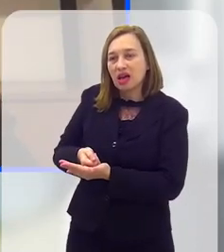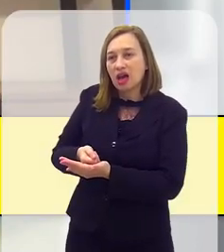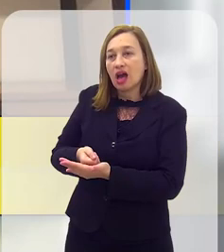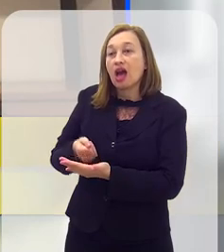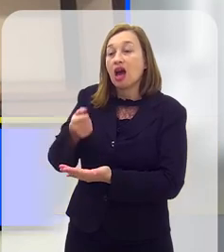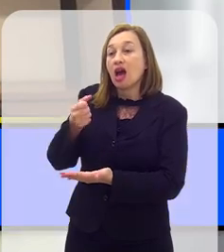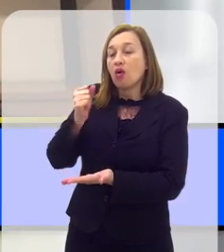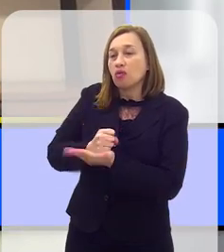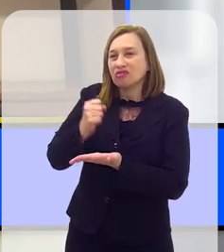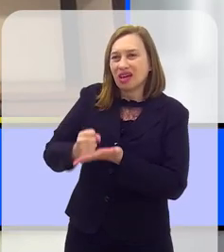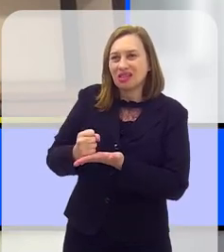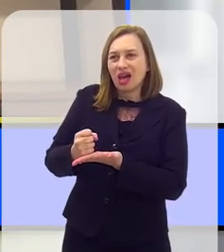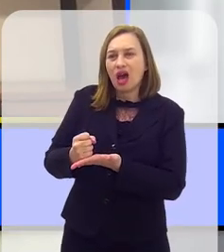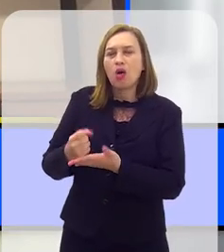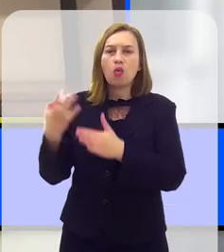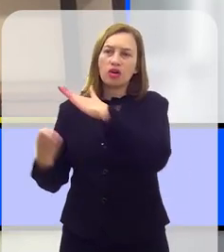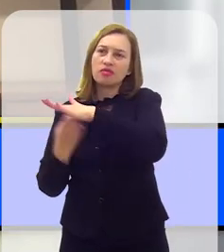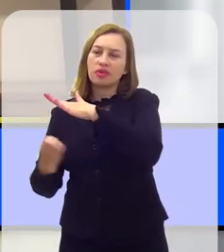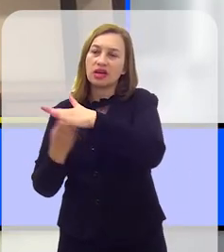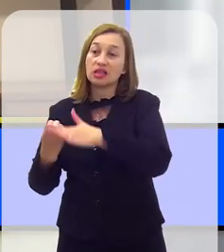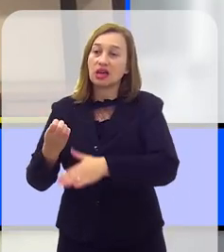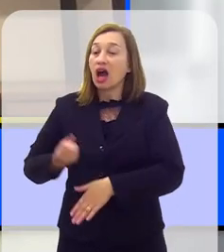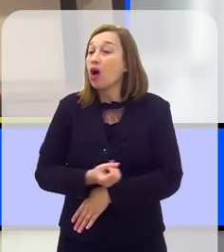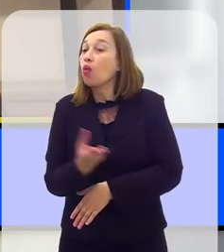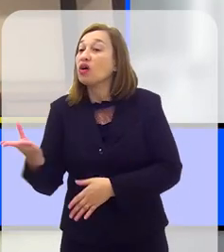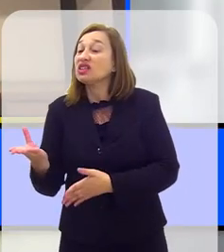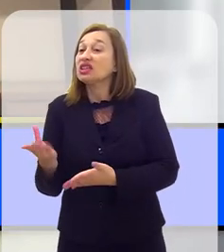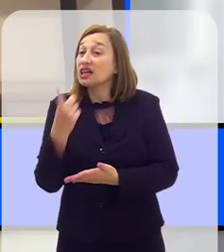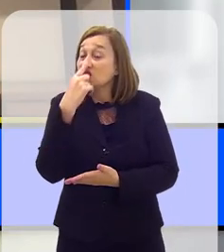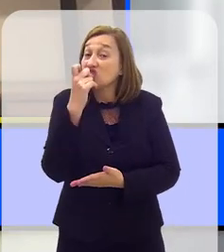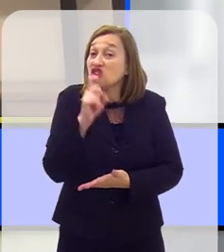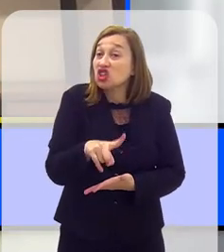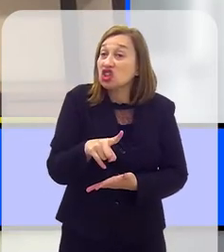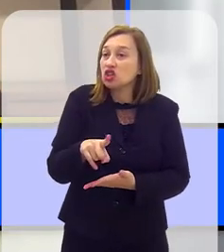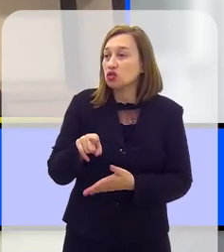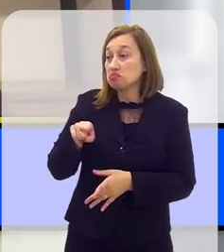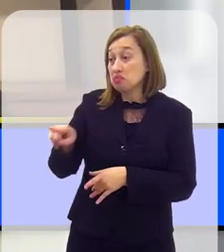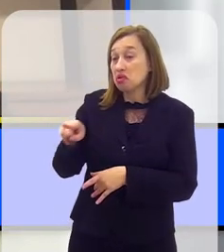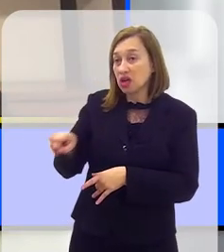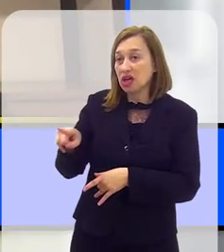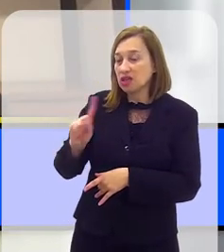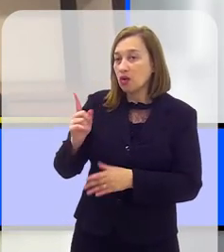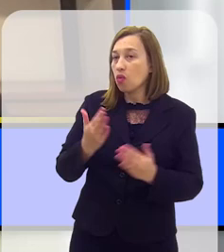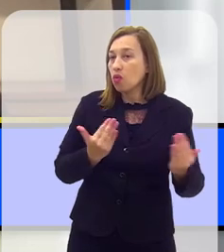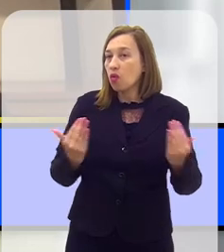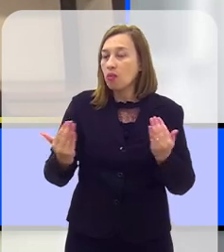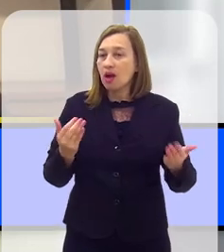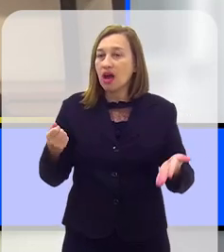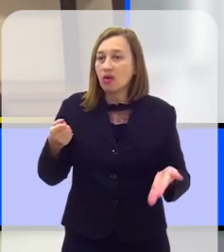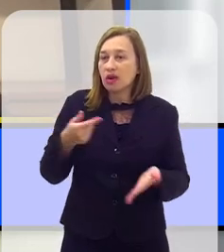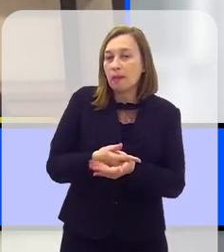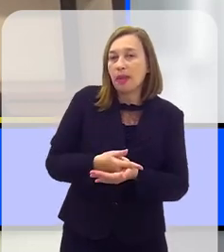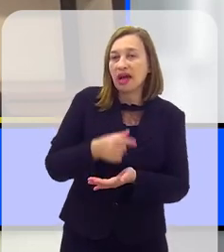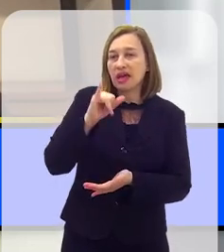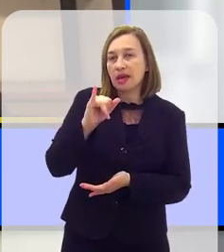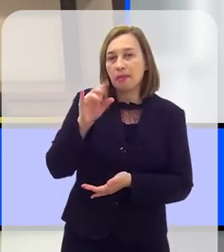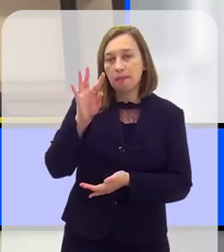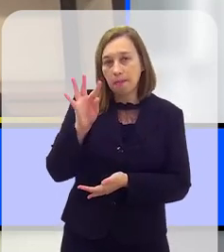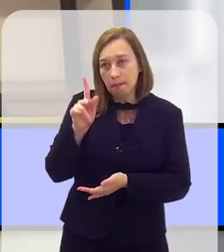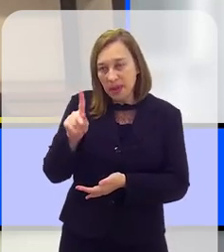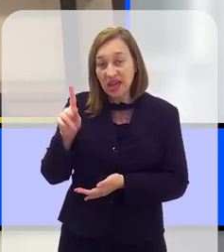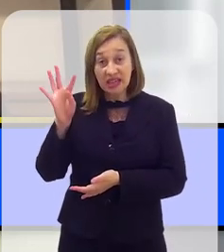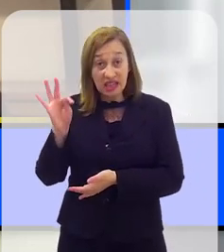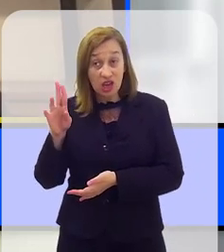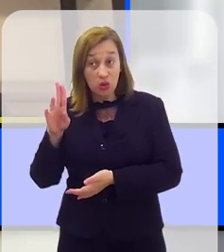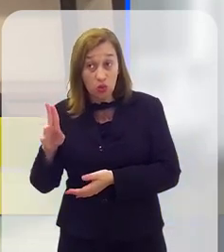contratar uma empresa de coleta, porque a quantidade de lixo gerada por eles não é condizente com o valor